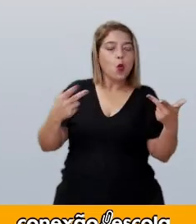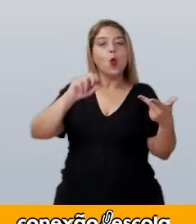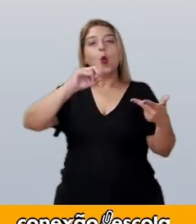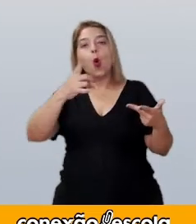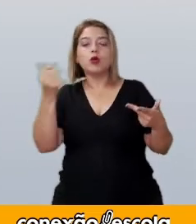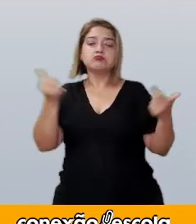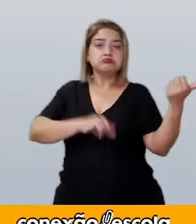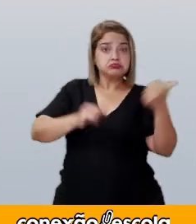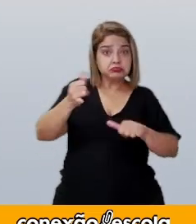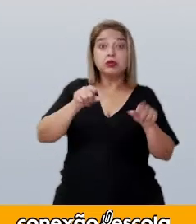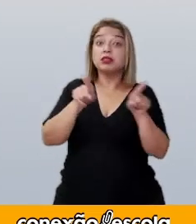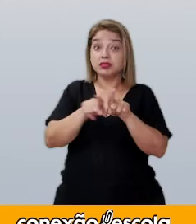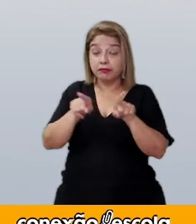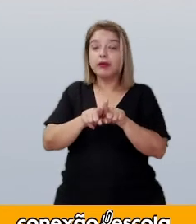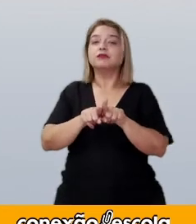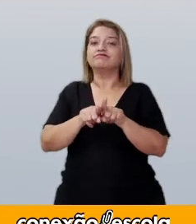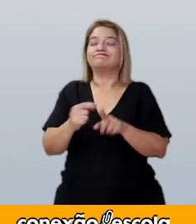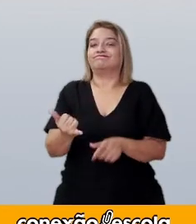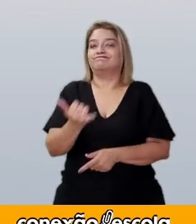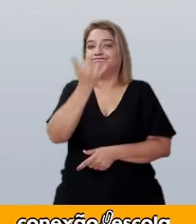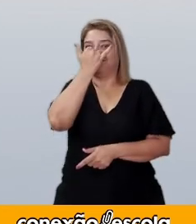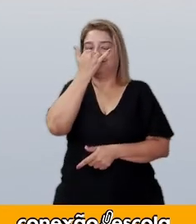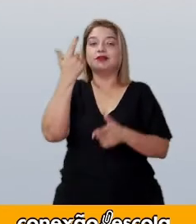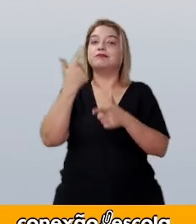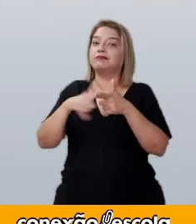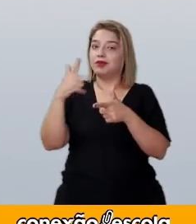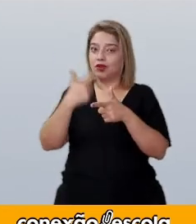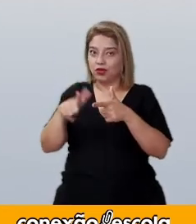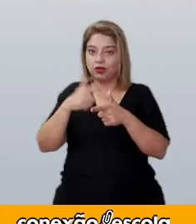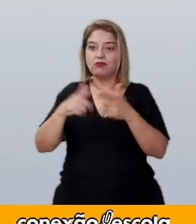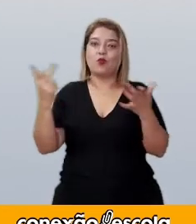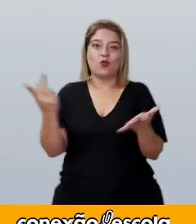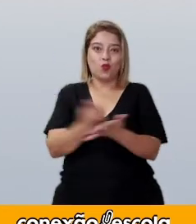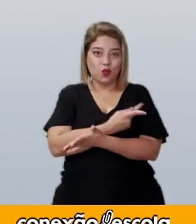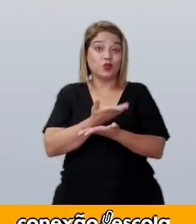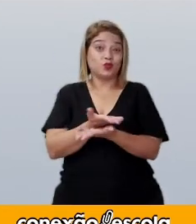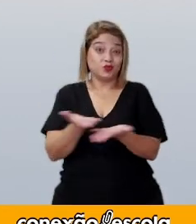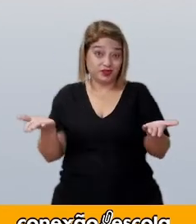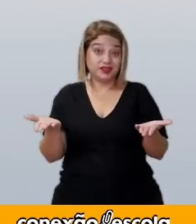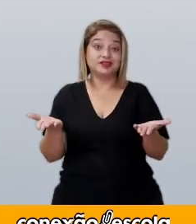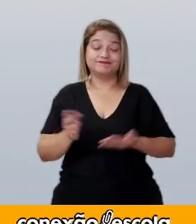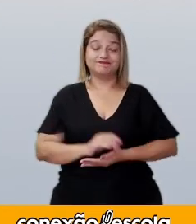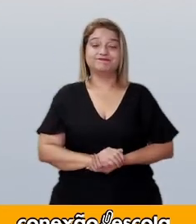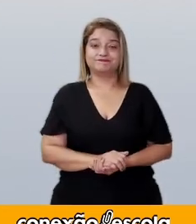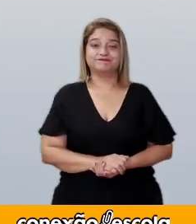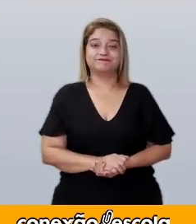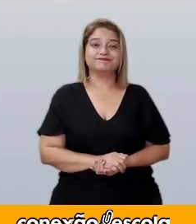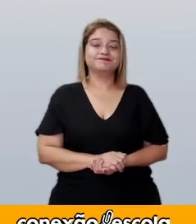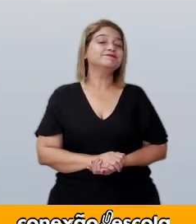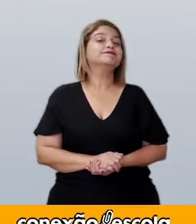ingredientes causam problemas na execução da tarefa.